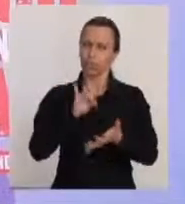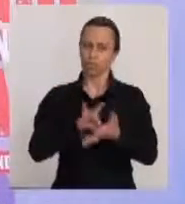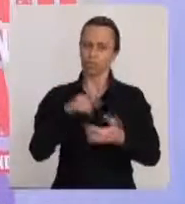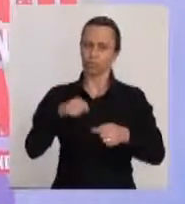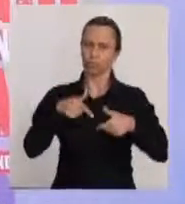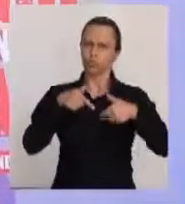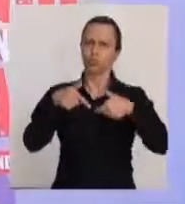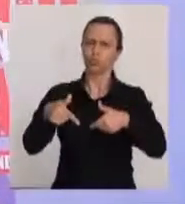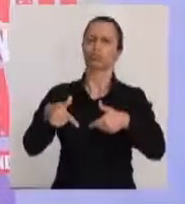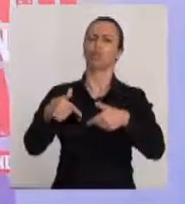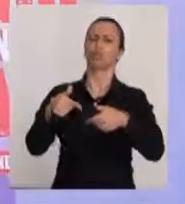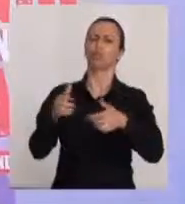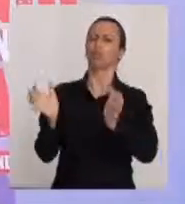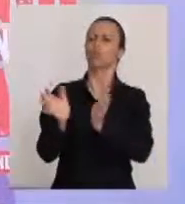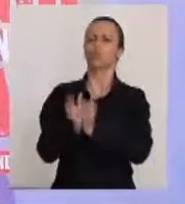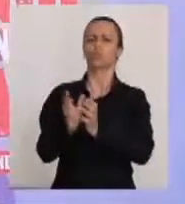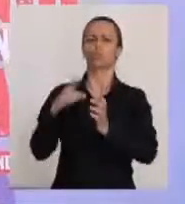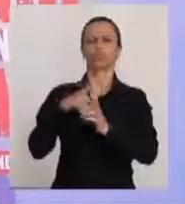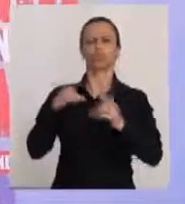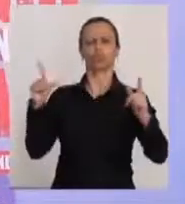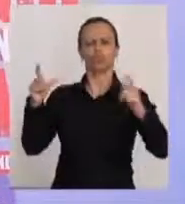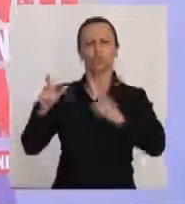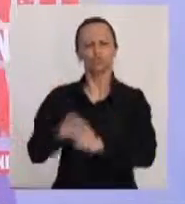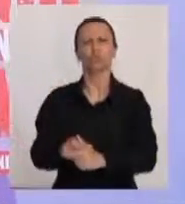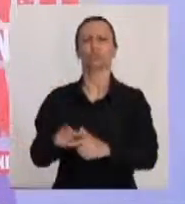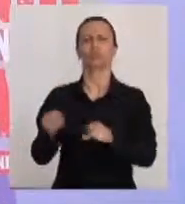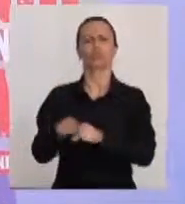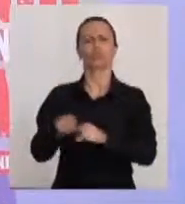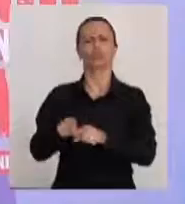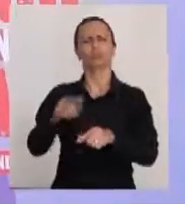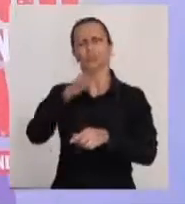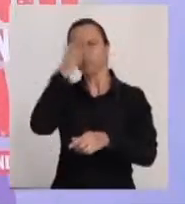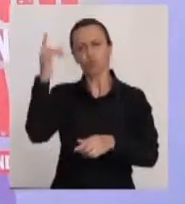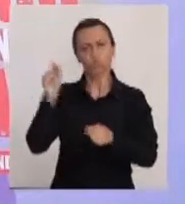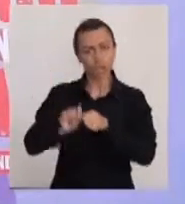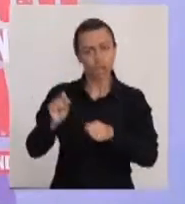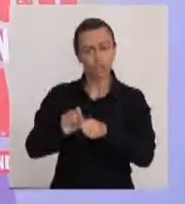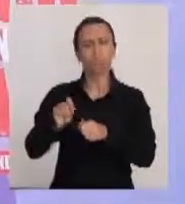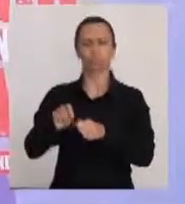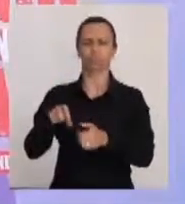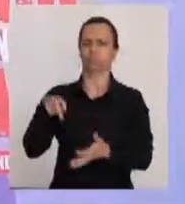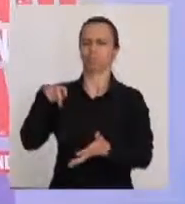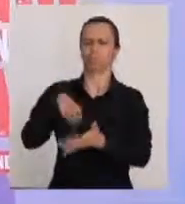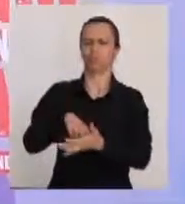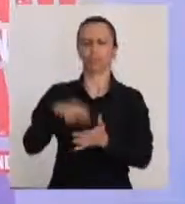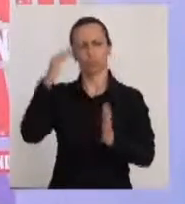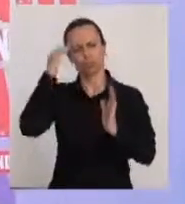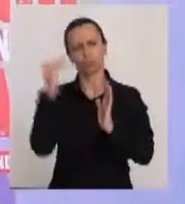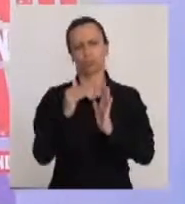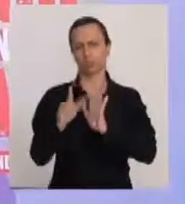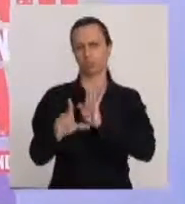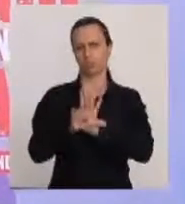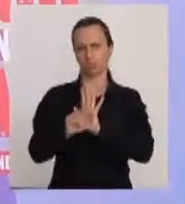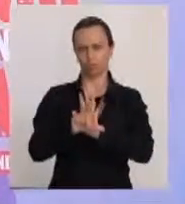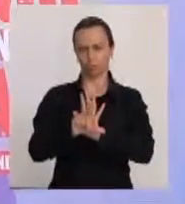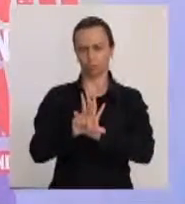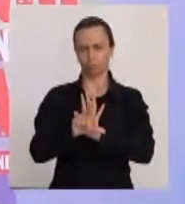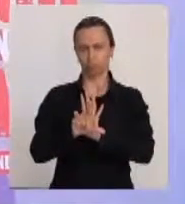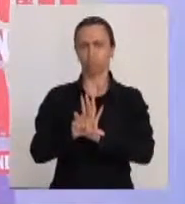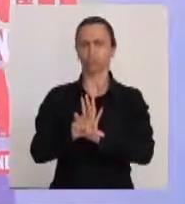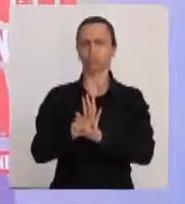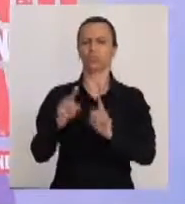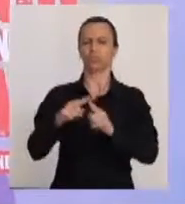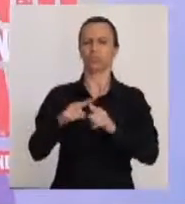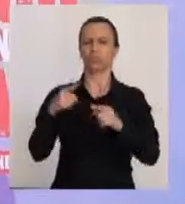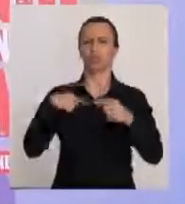que possa, na verdade, trabalhar em cima dessas matérias para que esses crimes sejam punidos no Brasil, sejam punidos na forma da lei, sejam os crimes